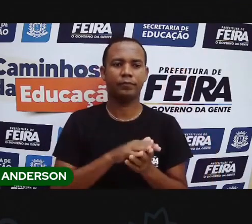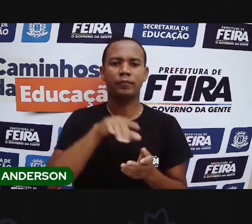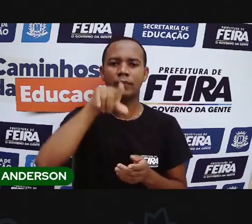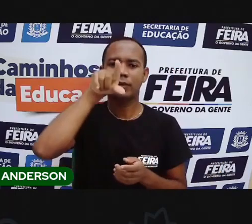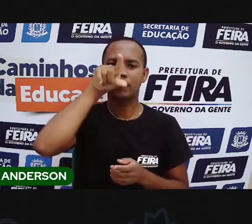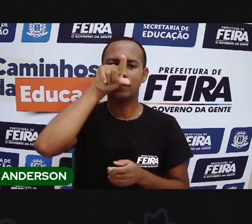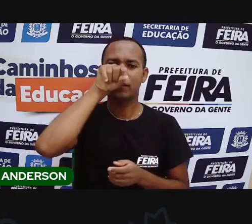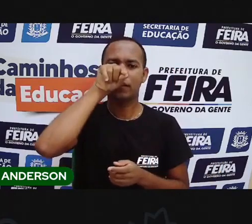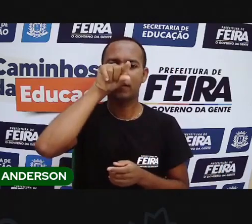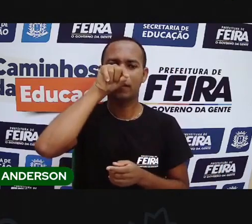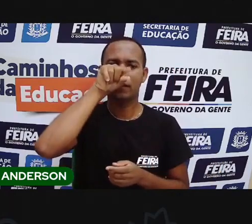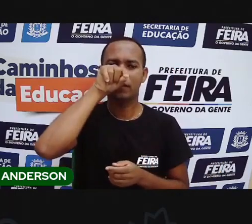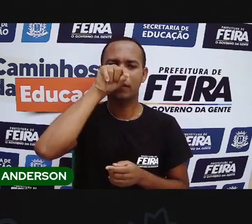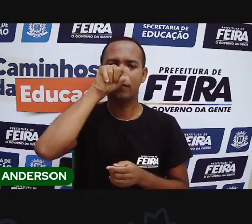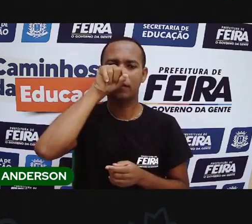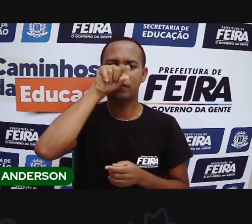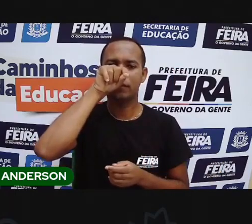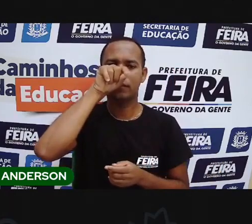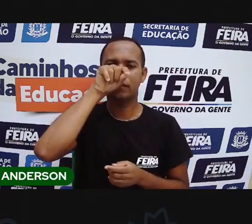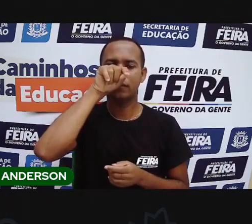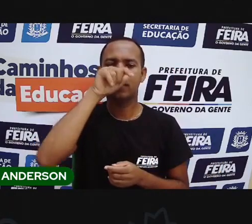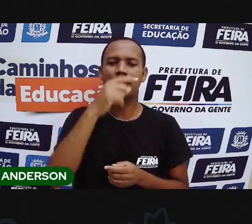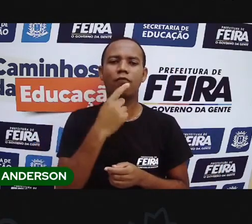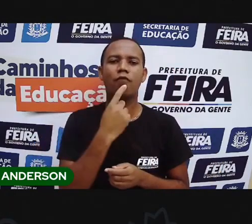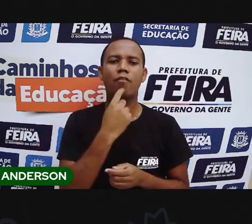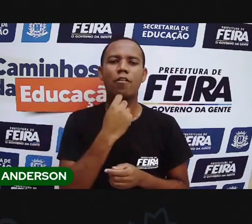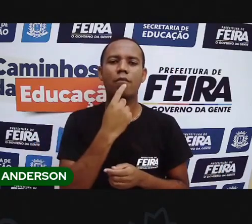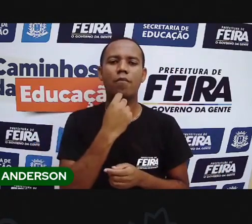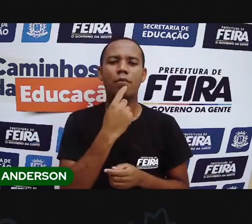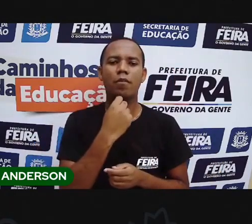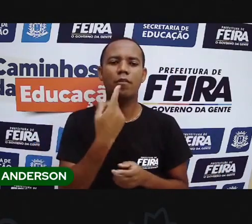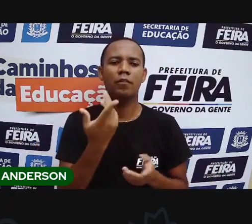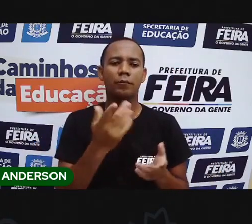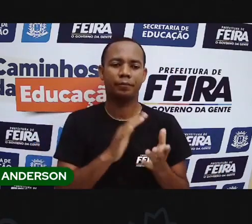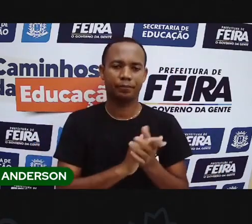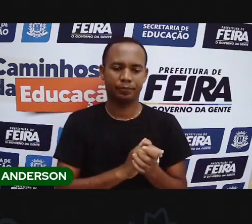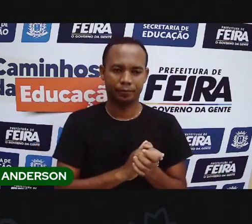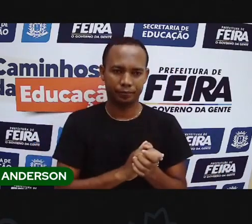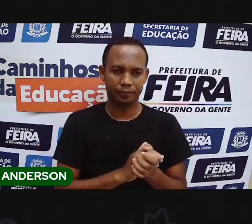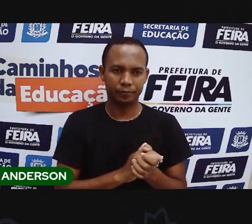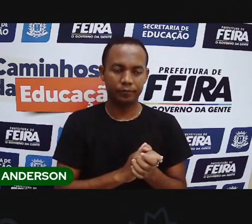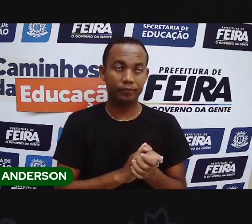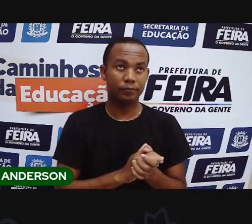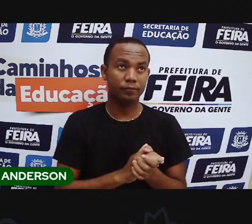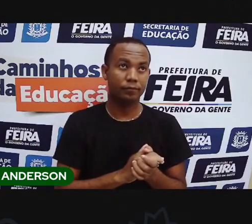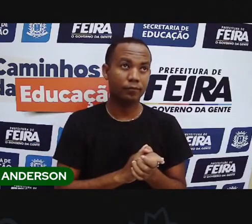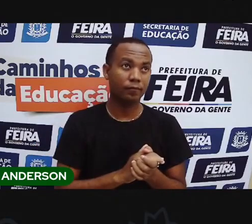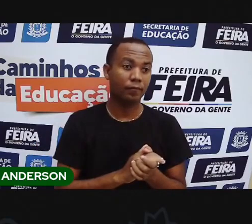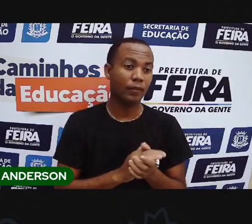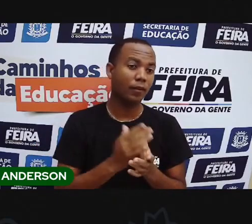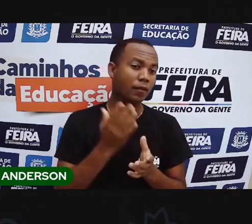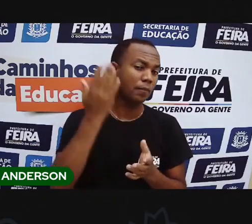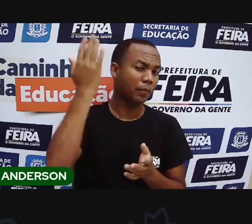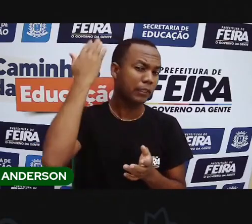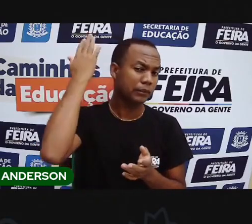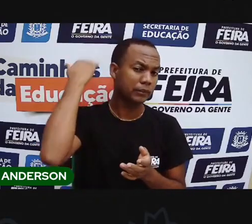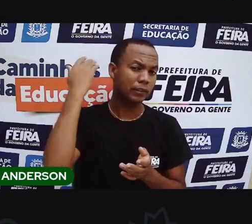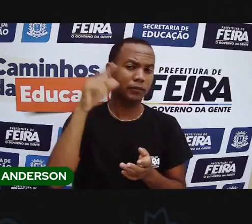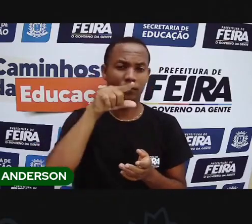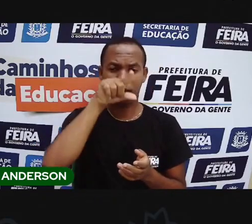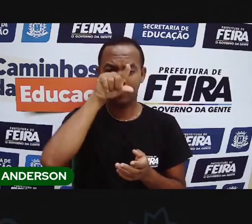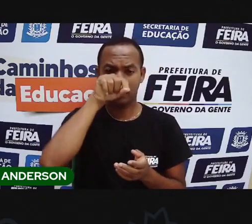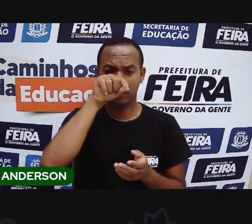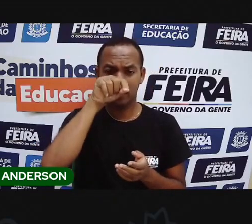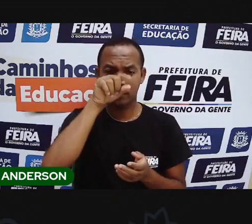só a Galinha Ruiva aqui para o Luiz, tá? Bom, era uma vez uma galinha luiva